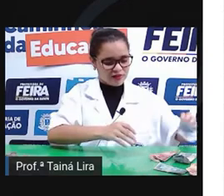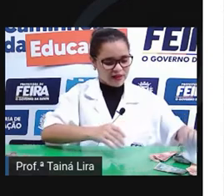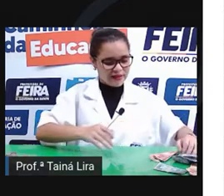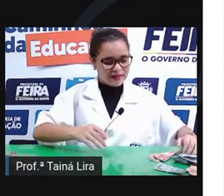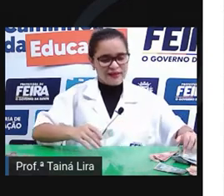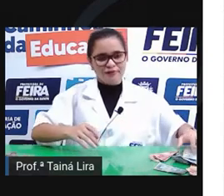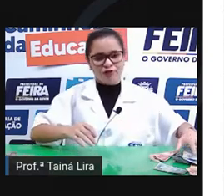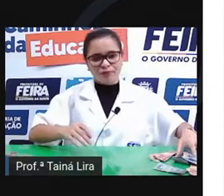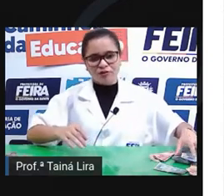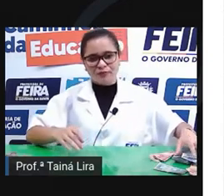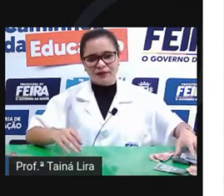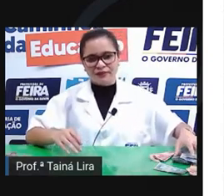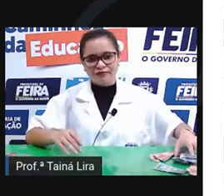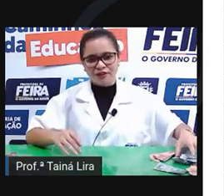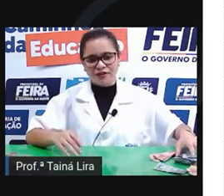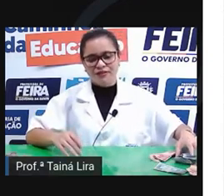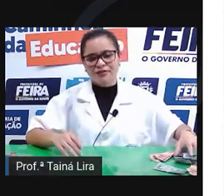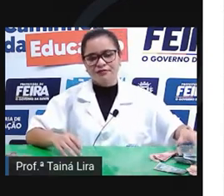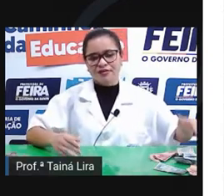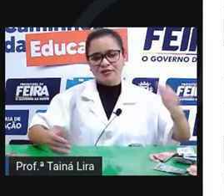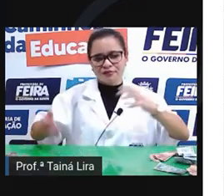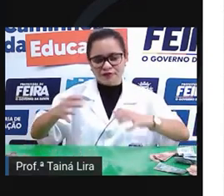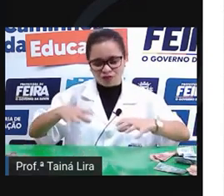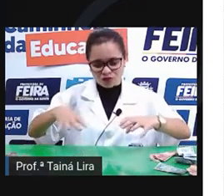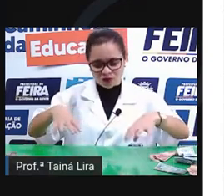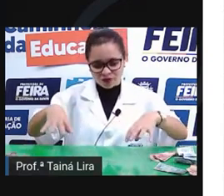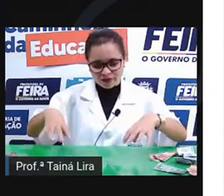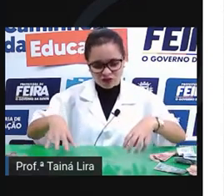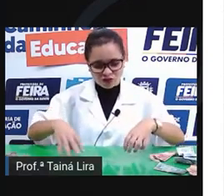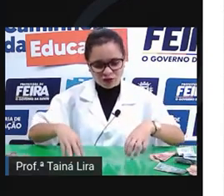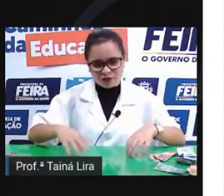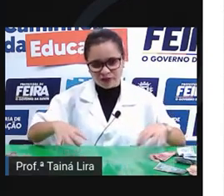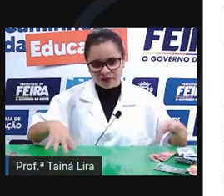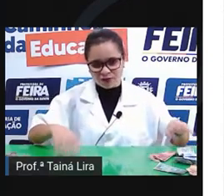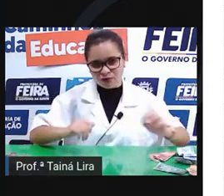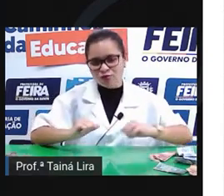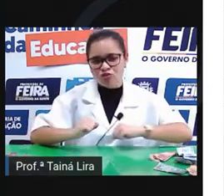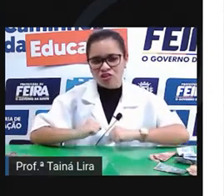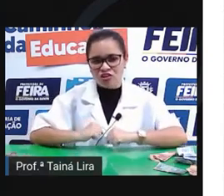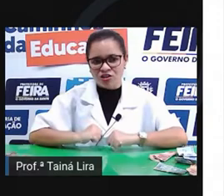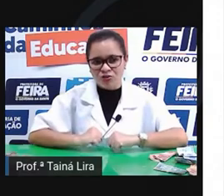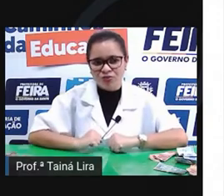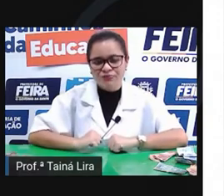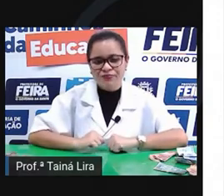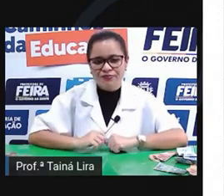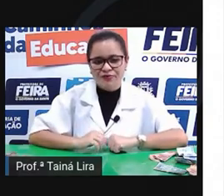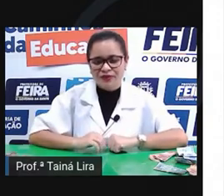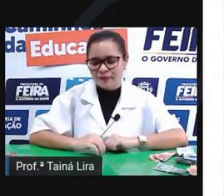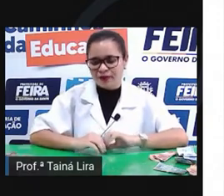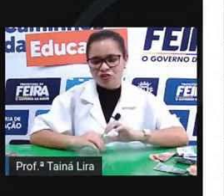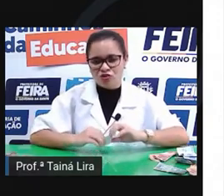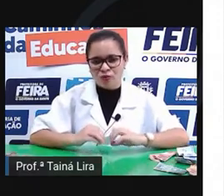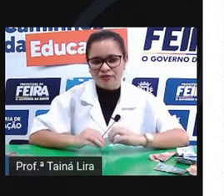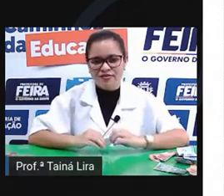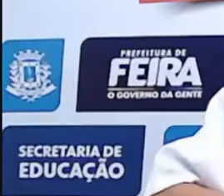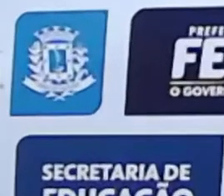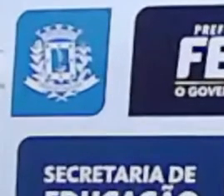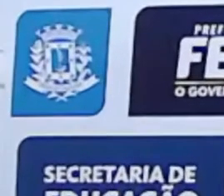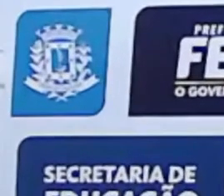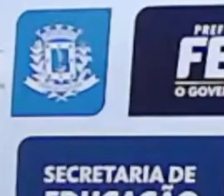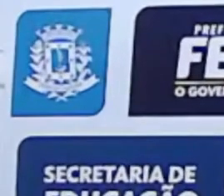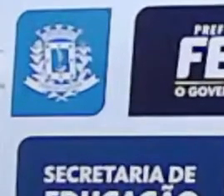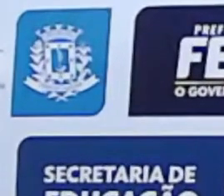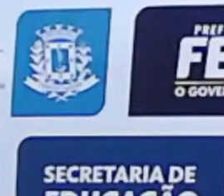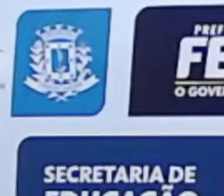vamos lá, vou pedir para a Levi fazer o favor de colocar de novo aqui o nosso dinheirinho para a gente começar a